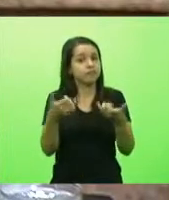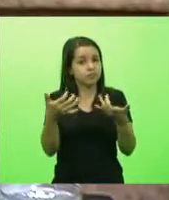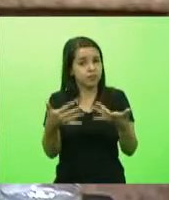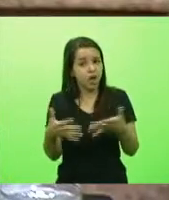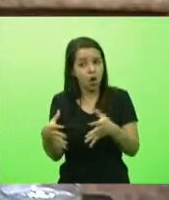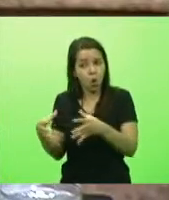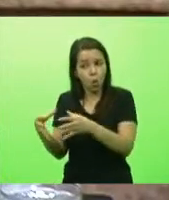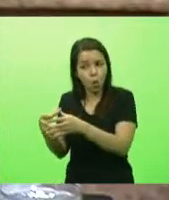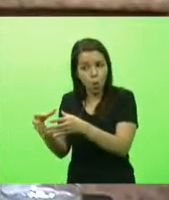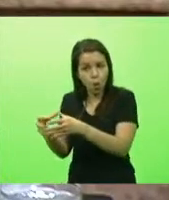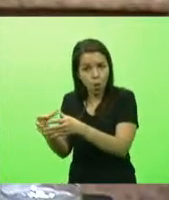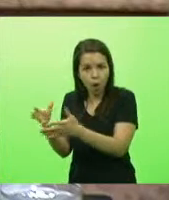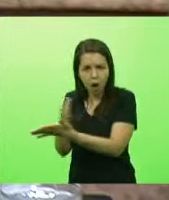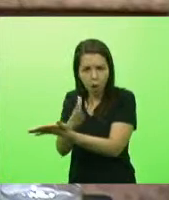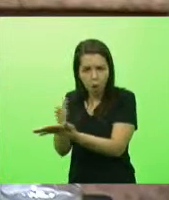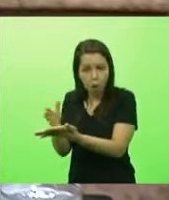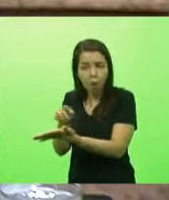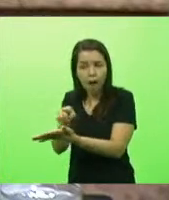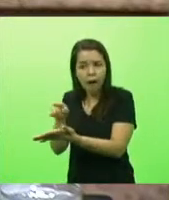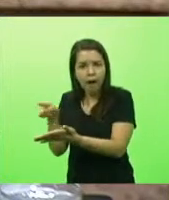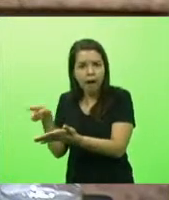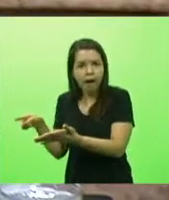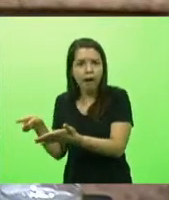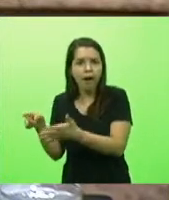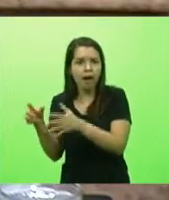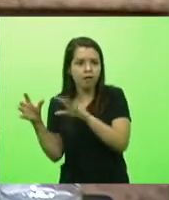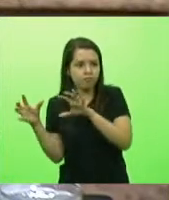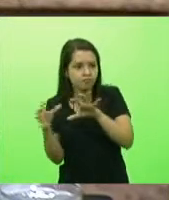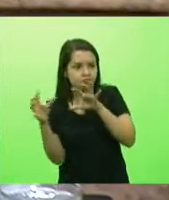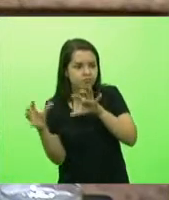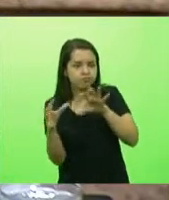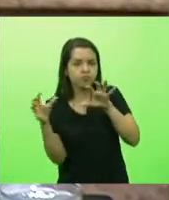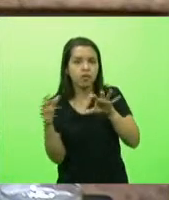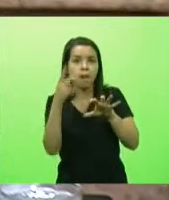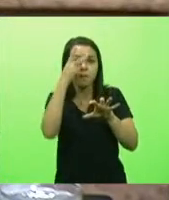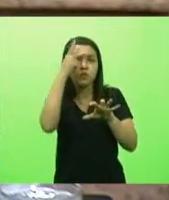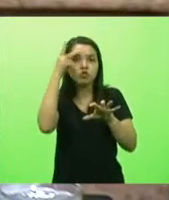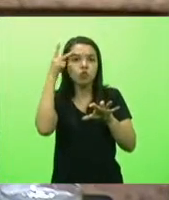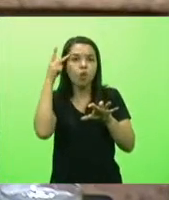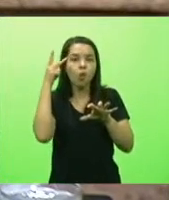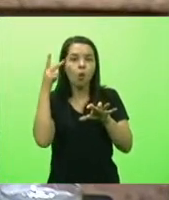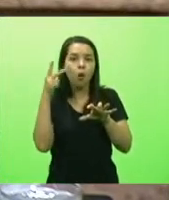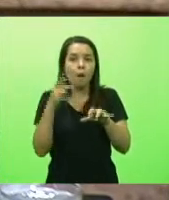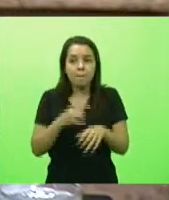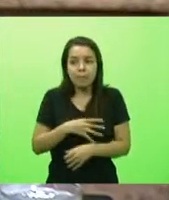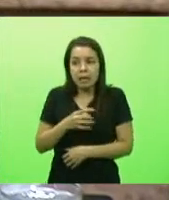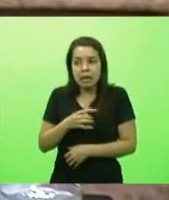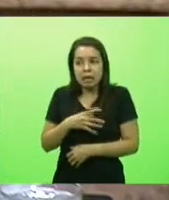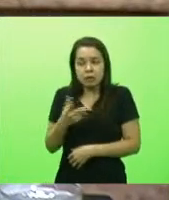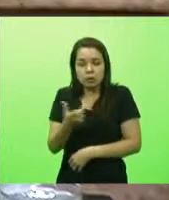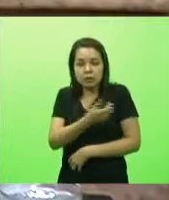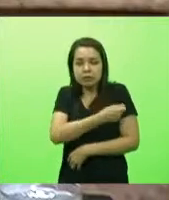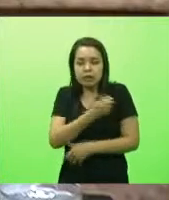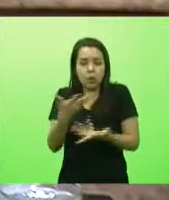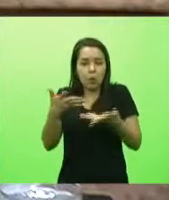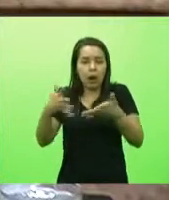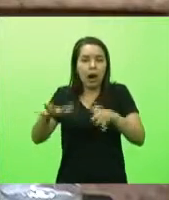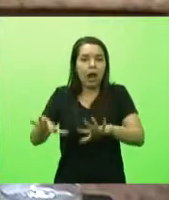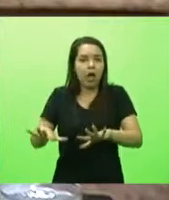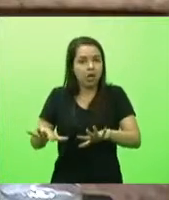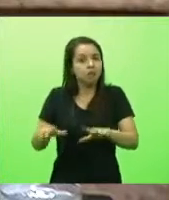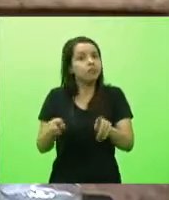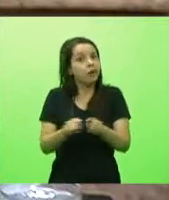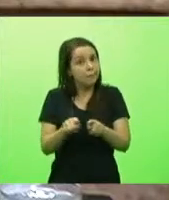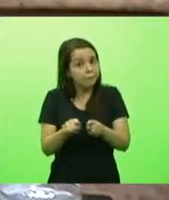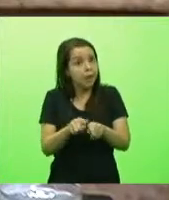a não usar inclusive profissionais de saúde algumas manifestações dizendo eu não